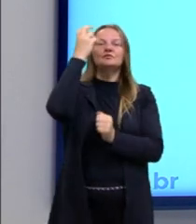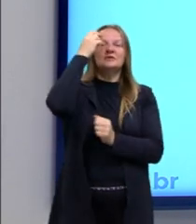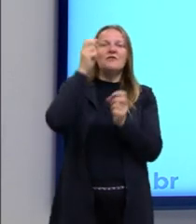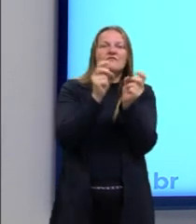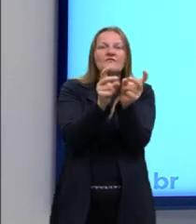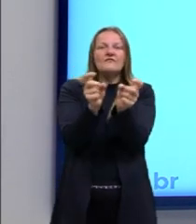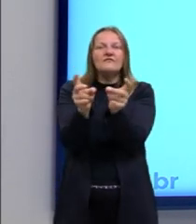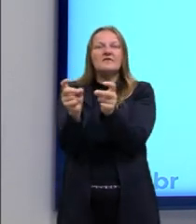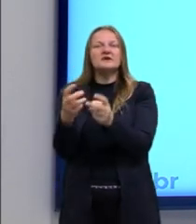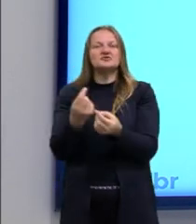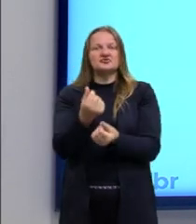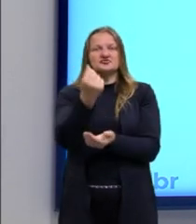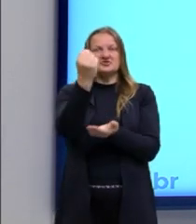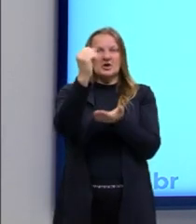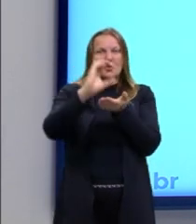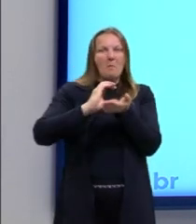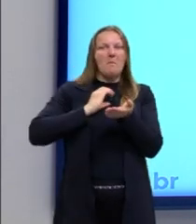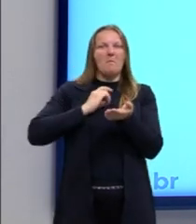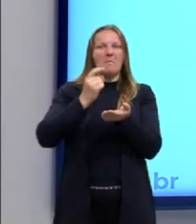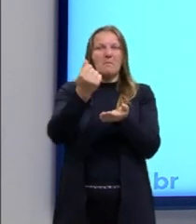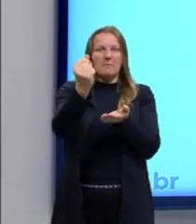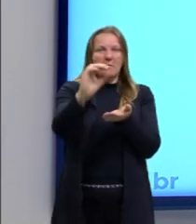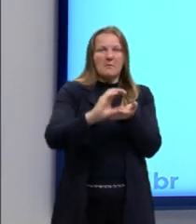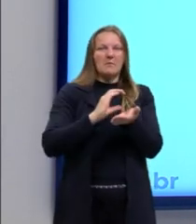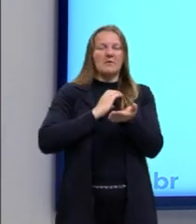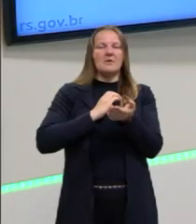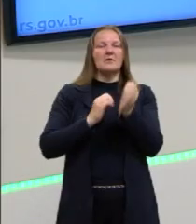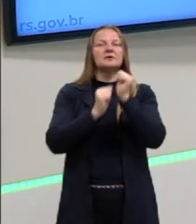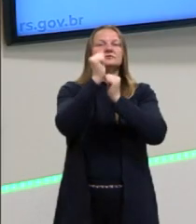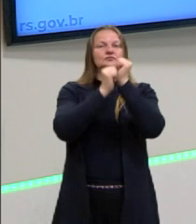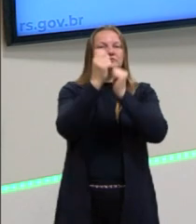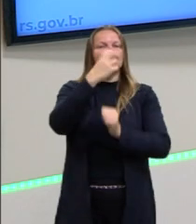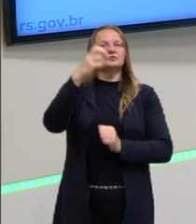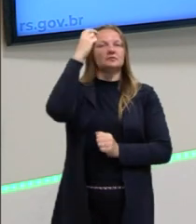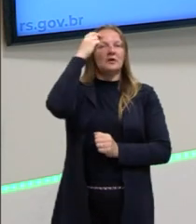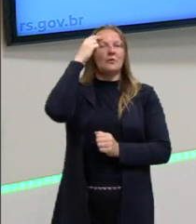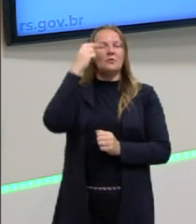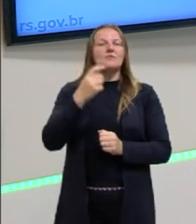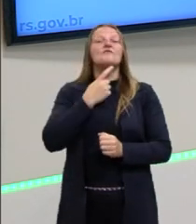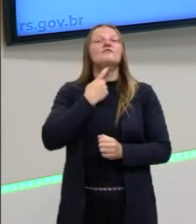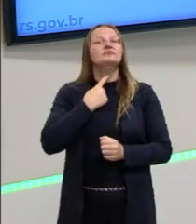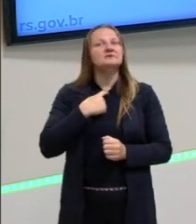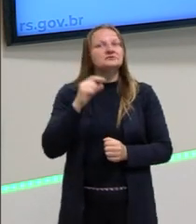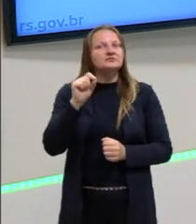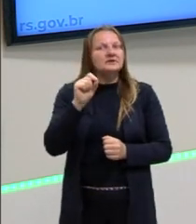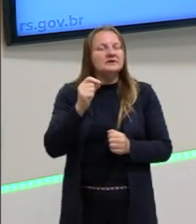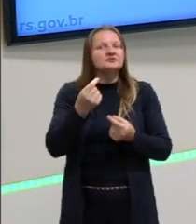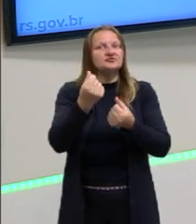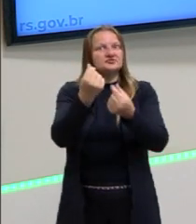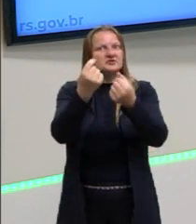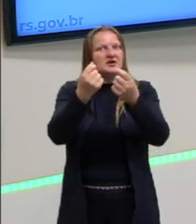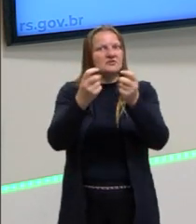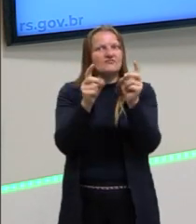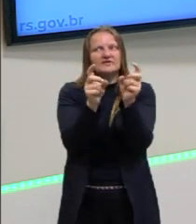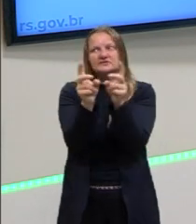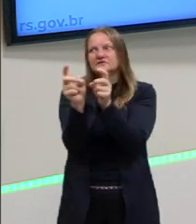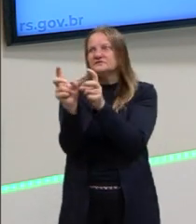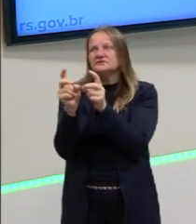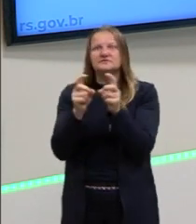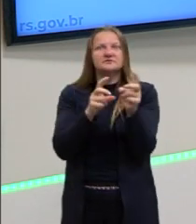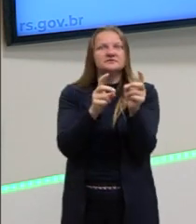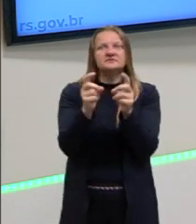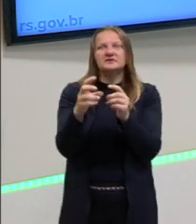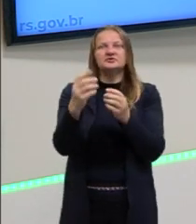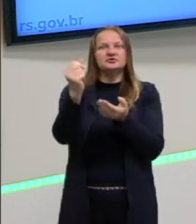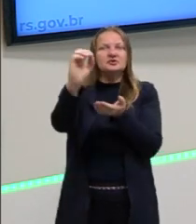em ganhar dinheiro com a cultura. Então surge a indústria cultural. Então, portanto, as produções artísticas e etc. tal são